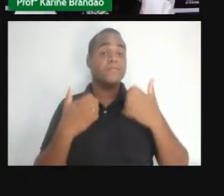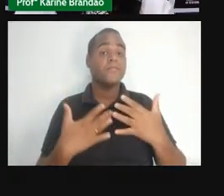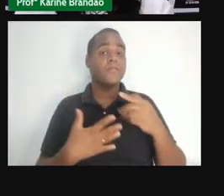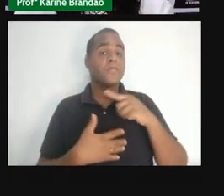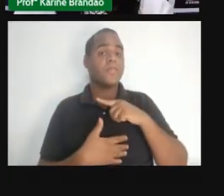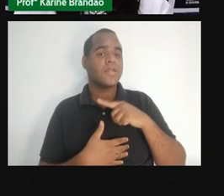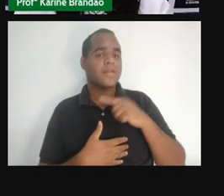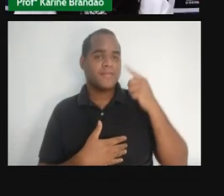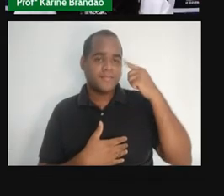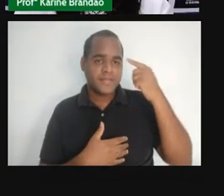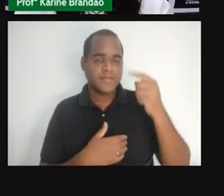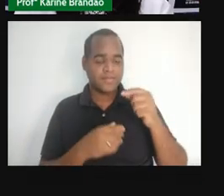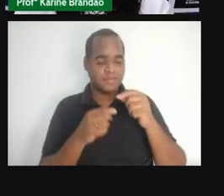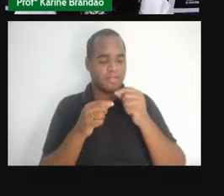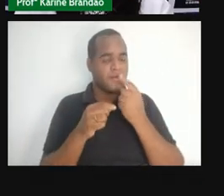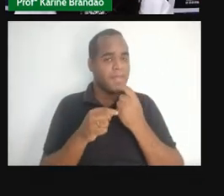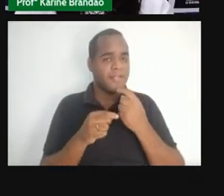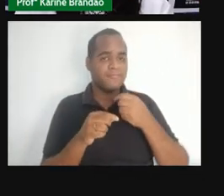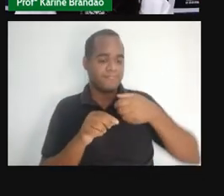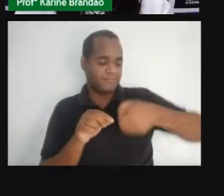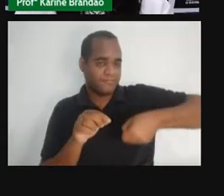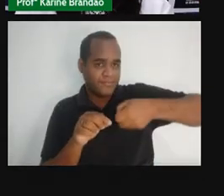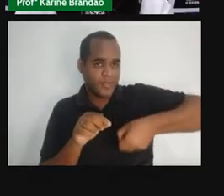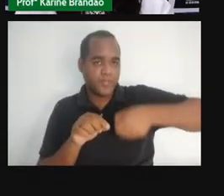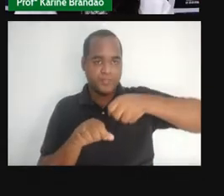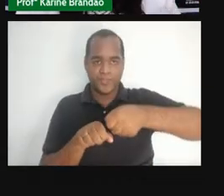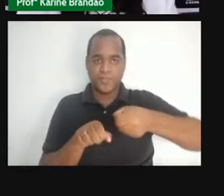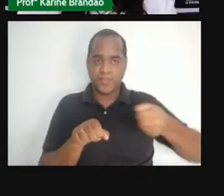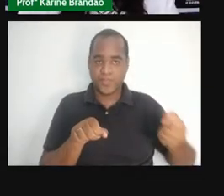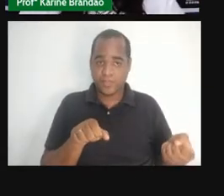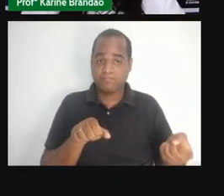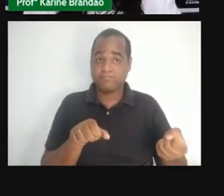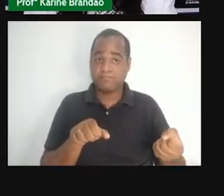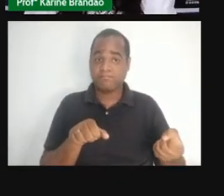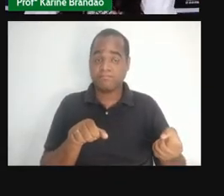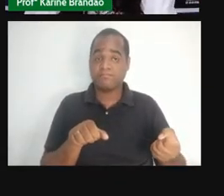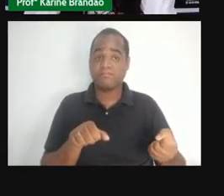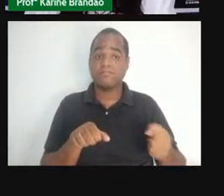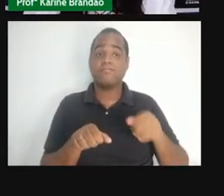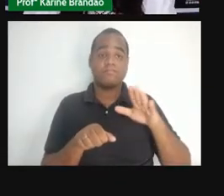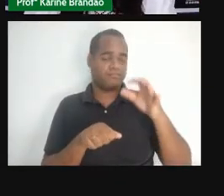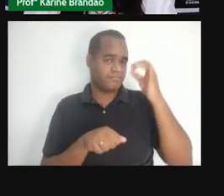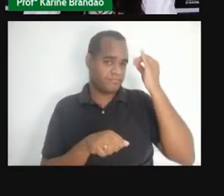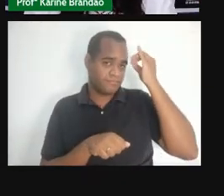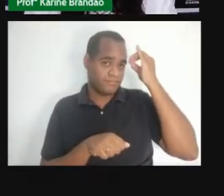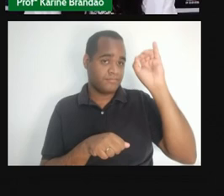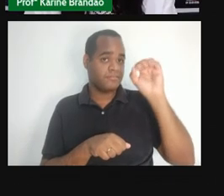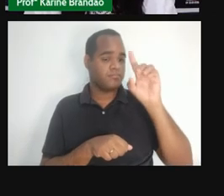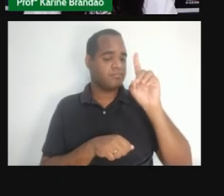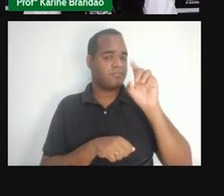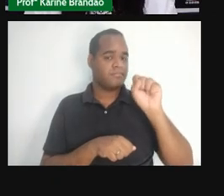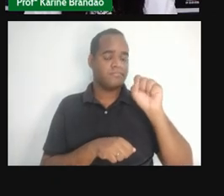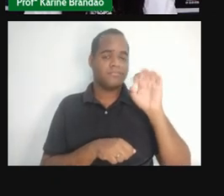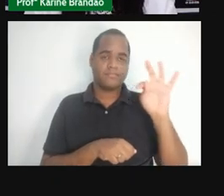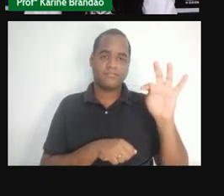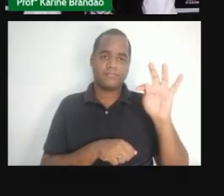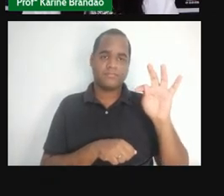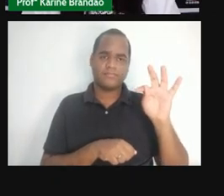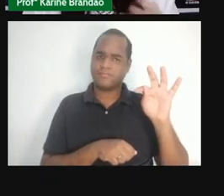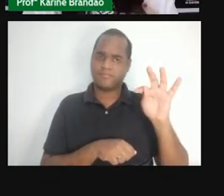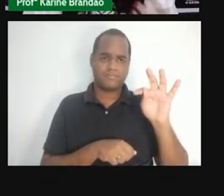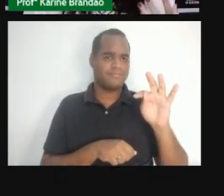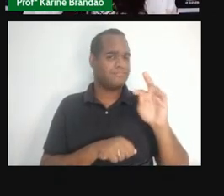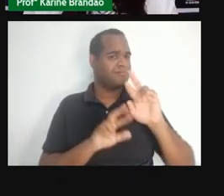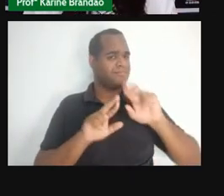Além disso, ele tá dizendo que os métodos comportamentais, ou seja, o método da tabelinha, do coito interrompido, né,